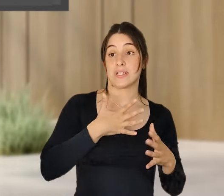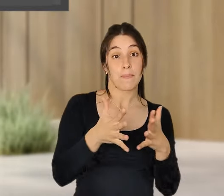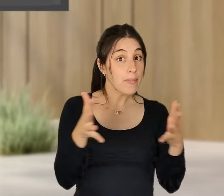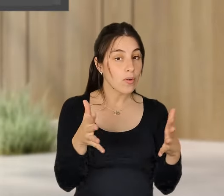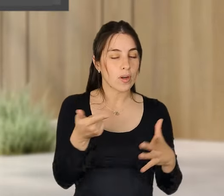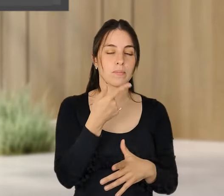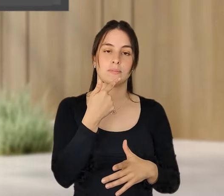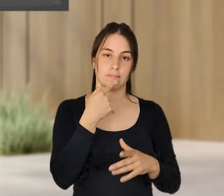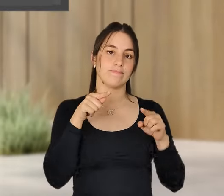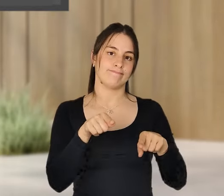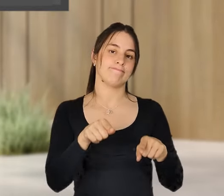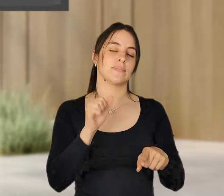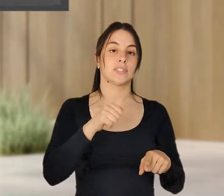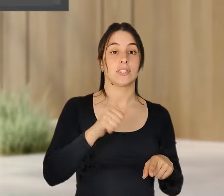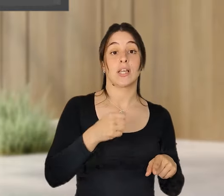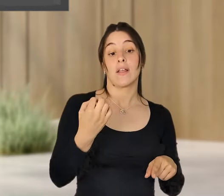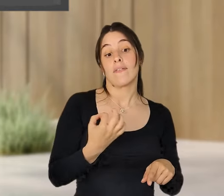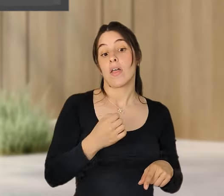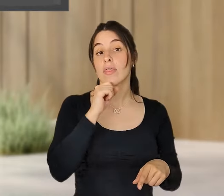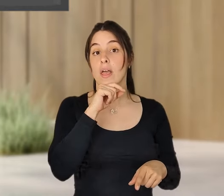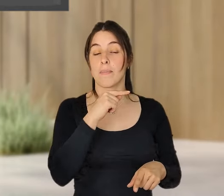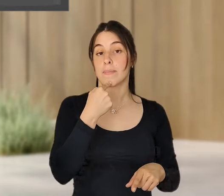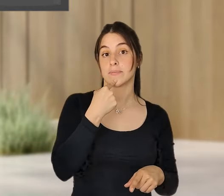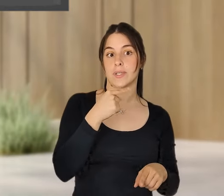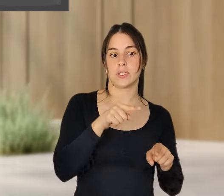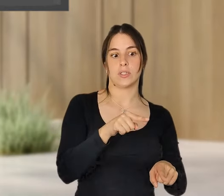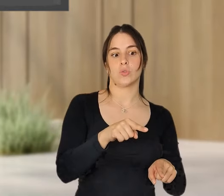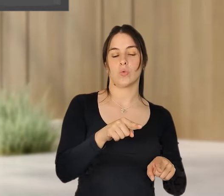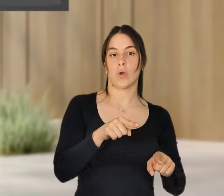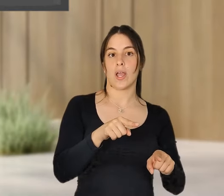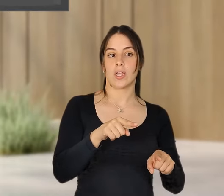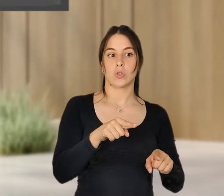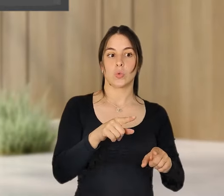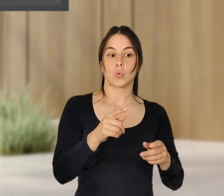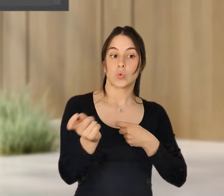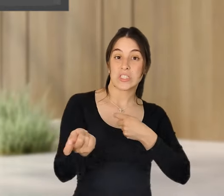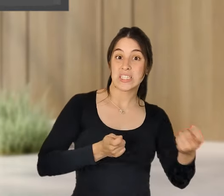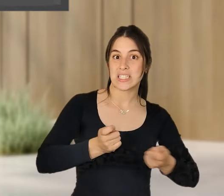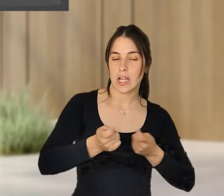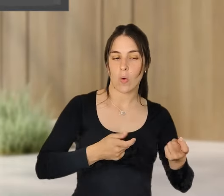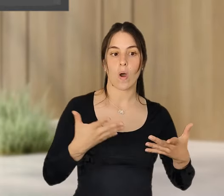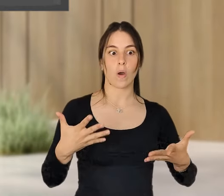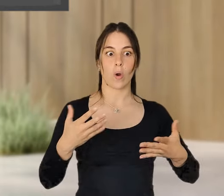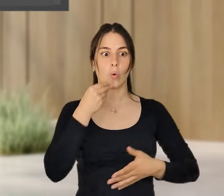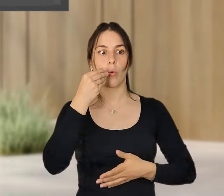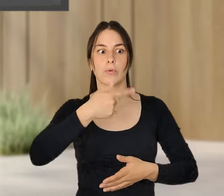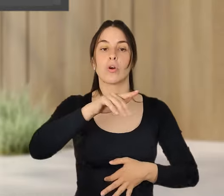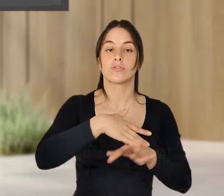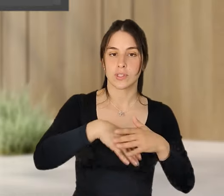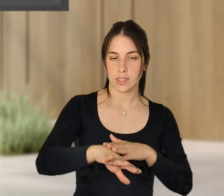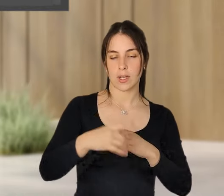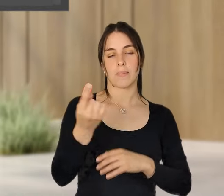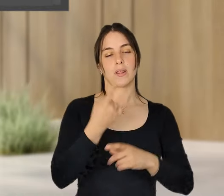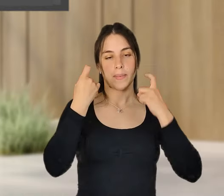assustou de facto, porque percebem que é mais do que isso, é uma intervenção ao nível da gestão, como é que vamos organizar o trabalho, e é preciso